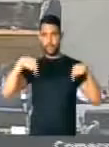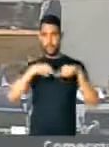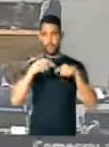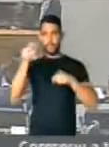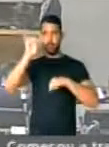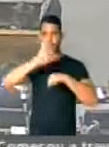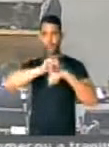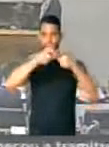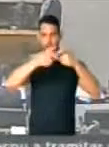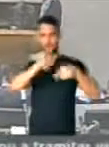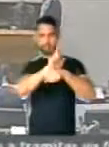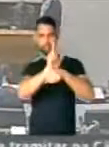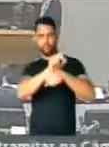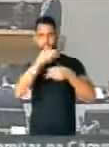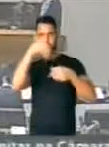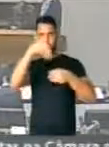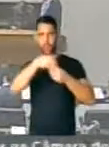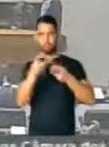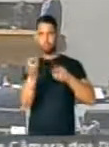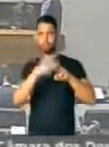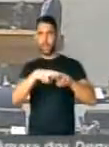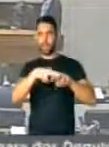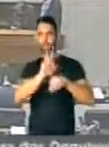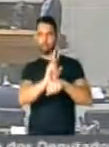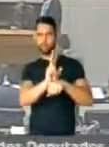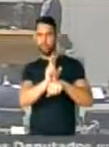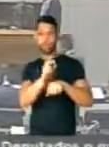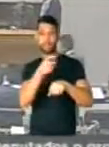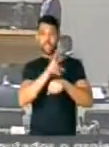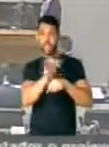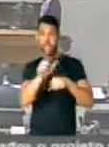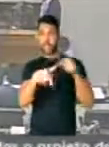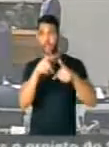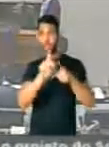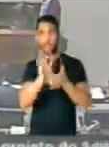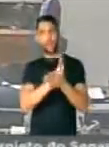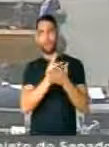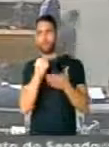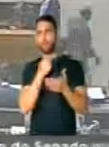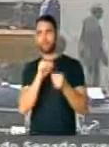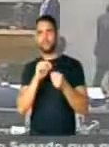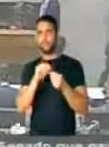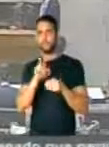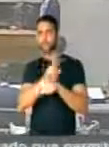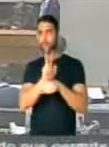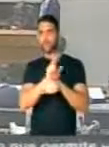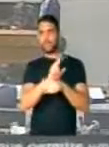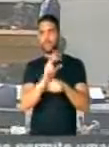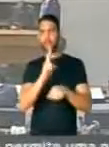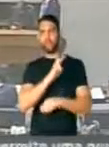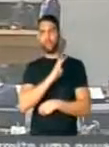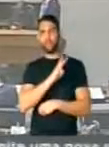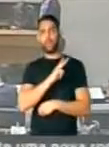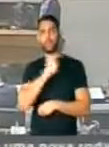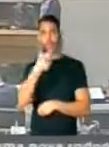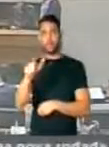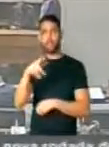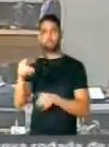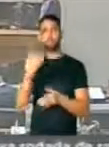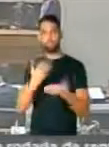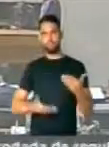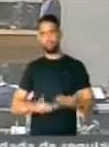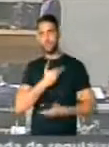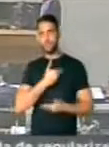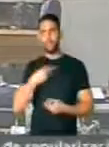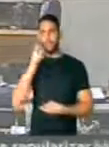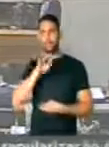das unidades dos estabelecimentos prisionais. Eles defendem que isso não pode ser feito por vigilância privada. Deputado